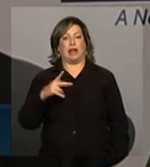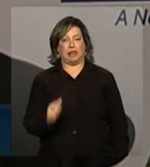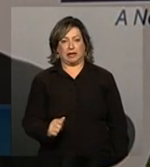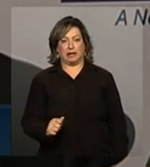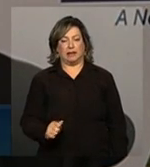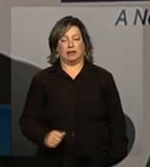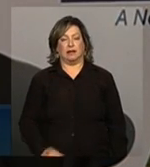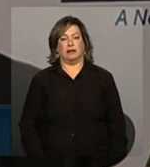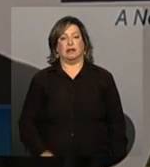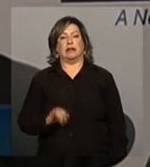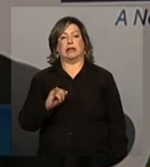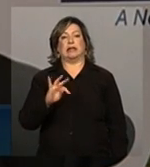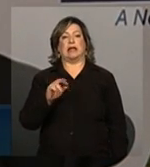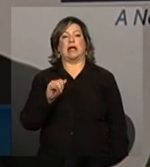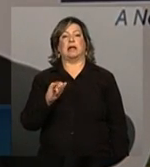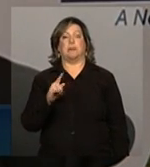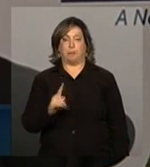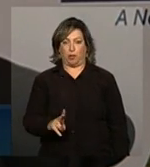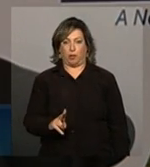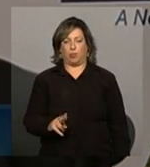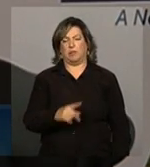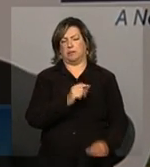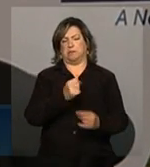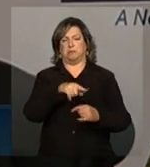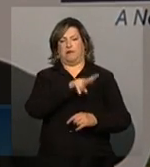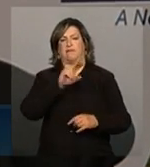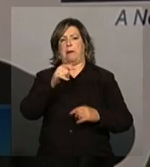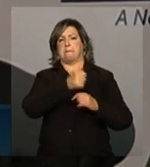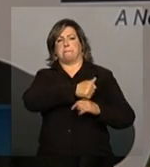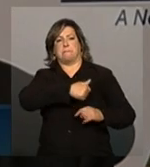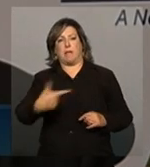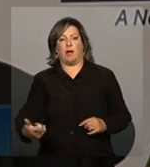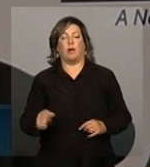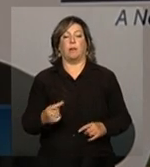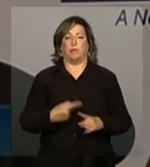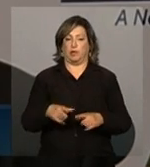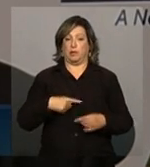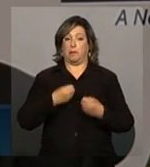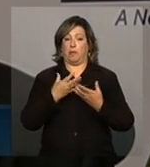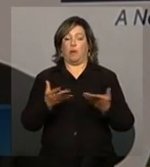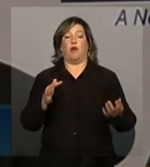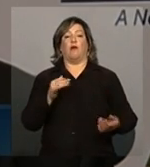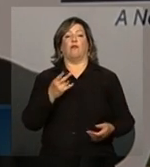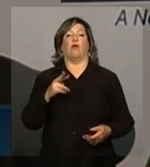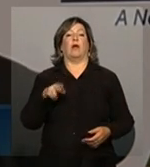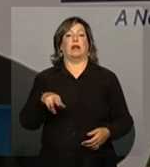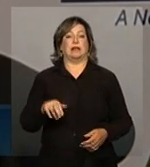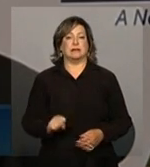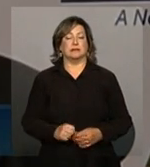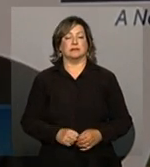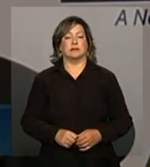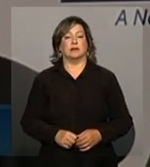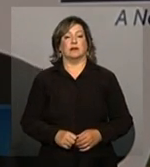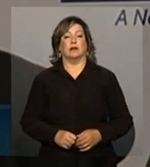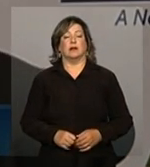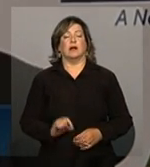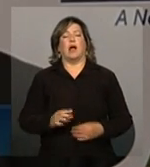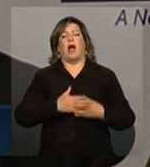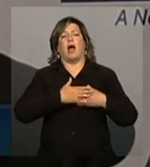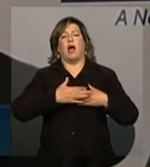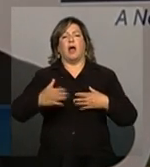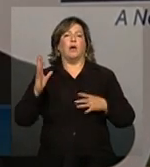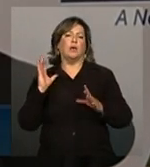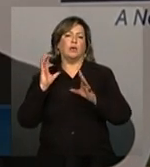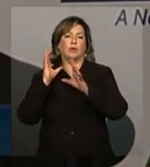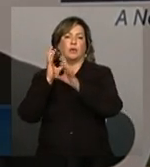de Itaipu, que é operada, com esse sucesso todo, por Furnas. E, ao longo do tempo, isso aí